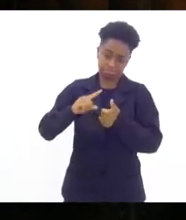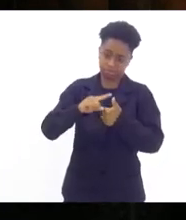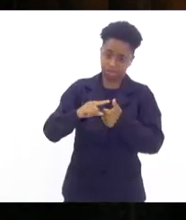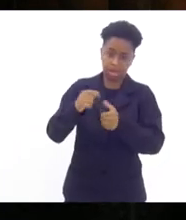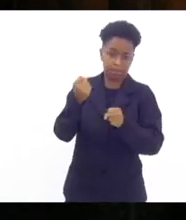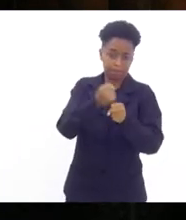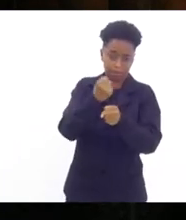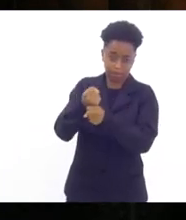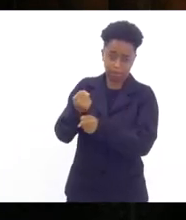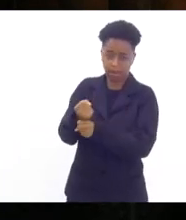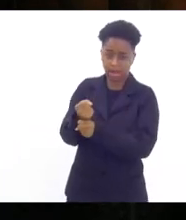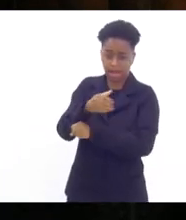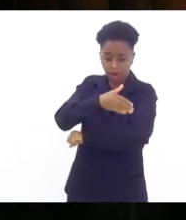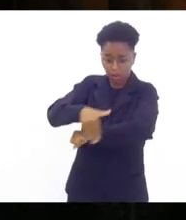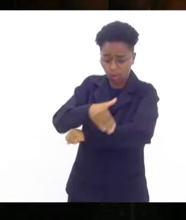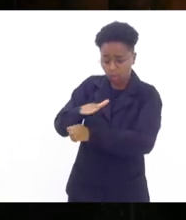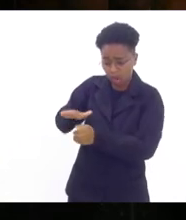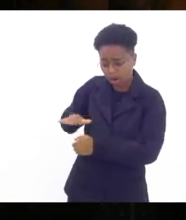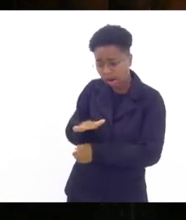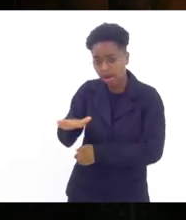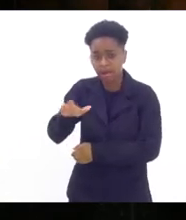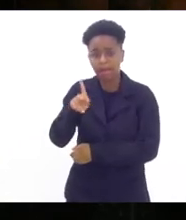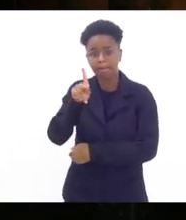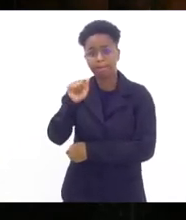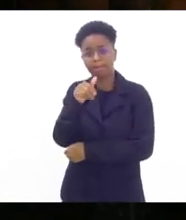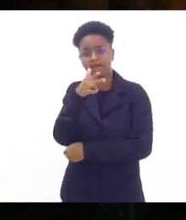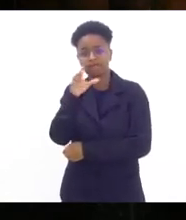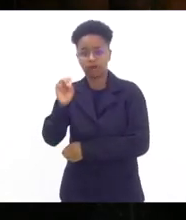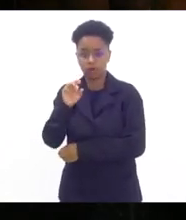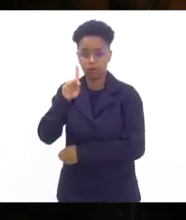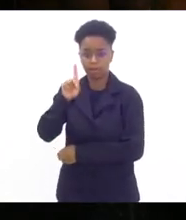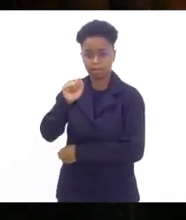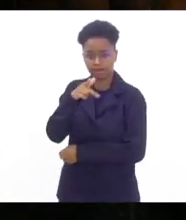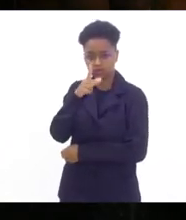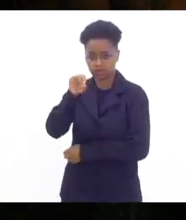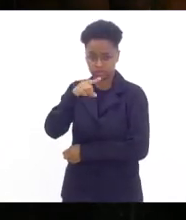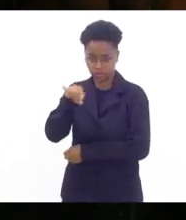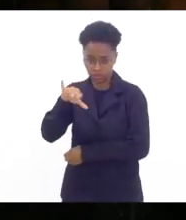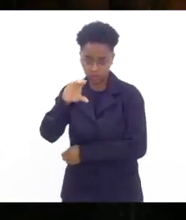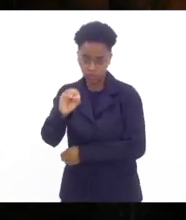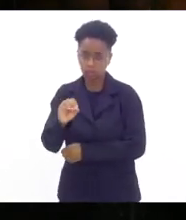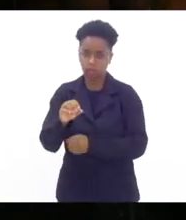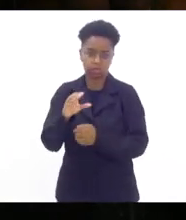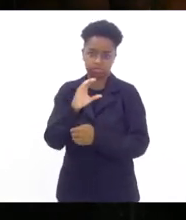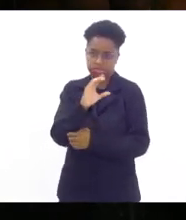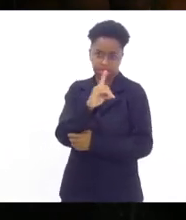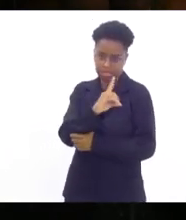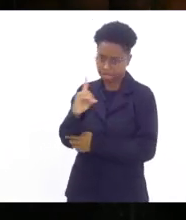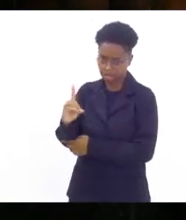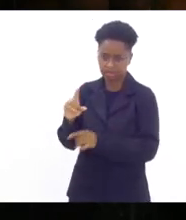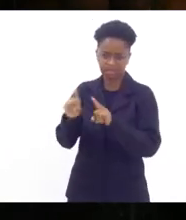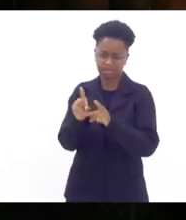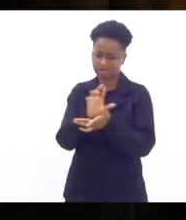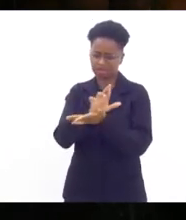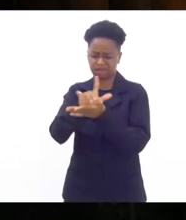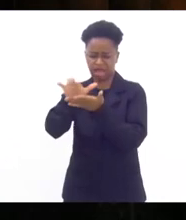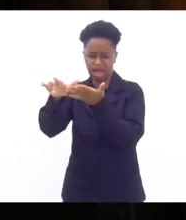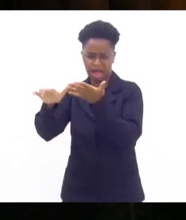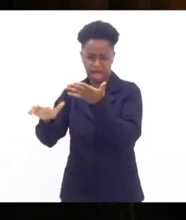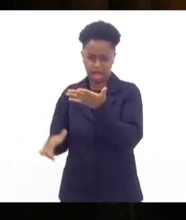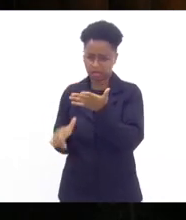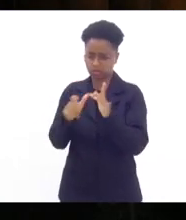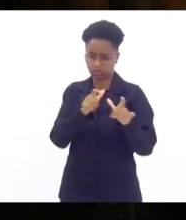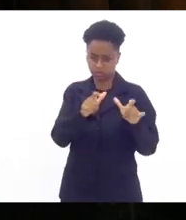estrada de Pavão Pavãozinho e Cantagalo o acesso quer ser na cidade de Deus enfim em todos os